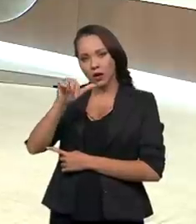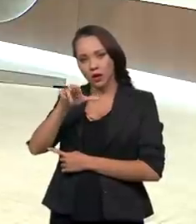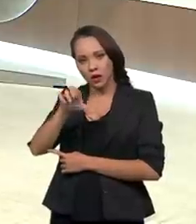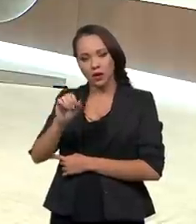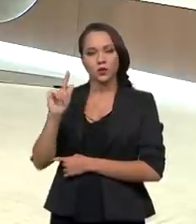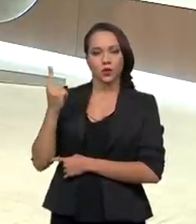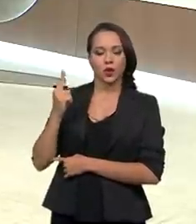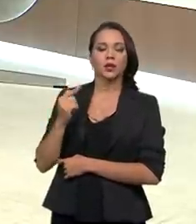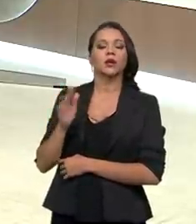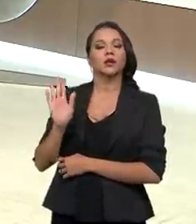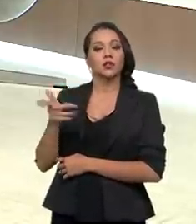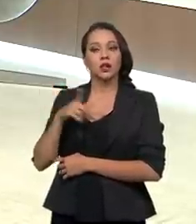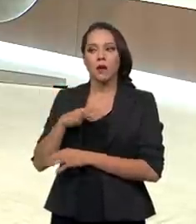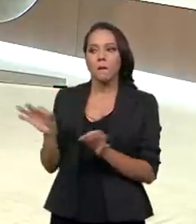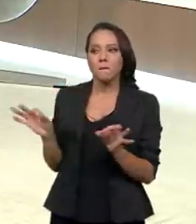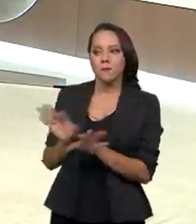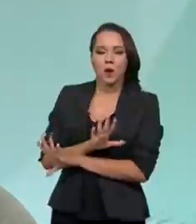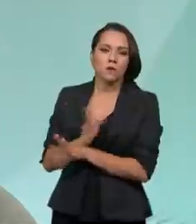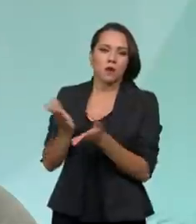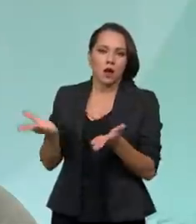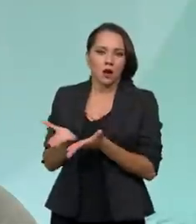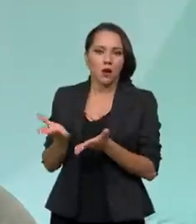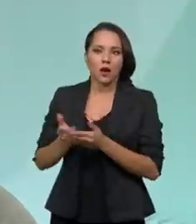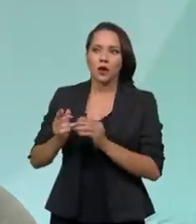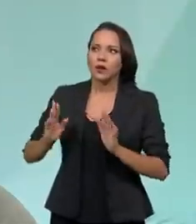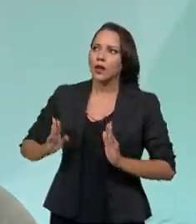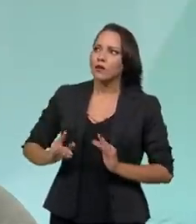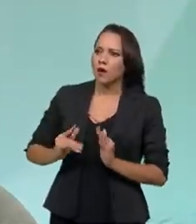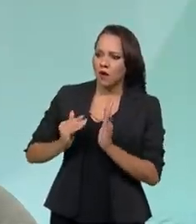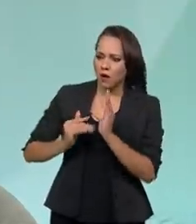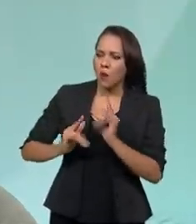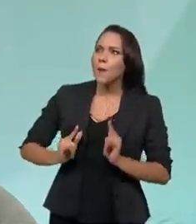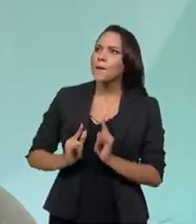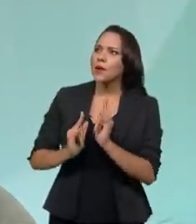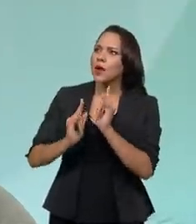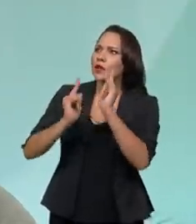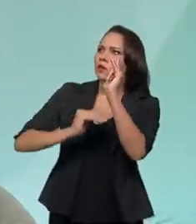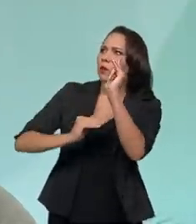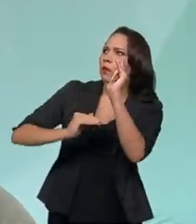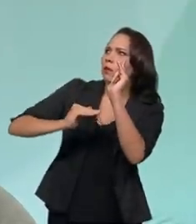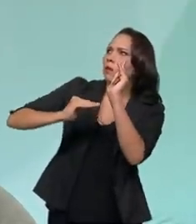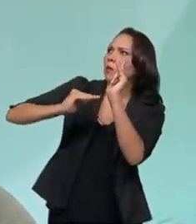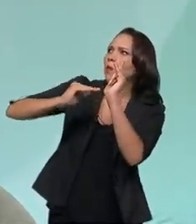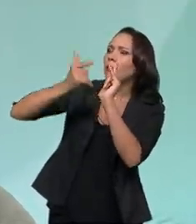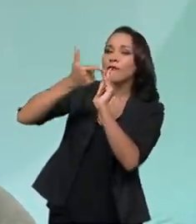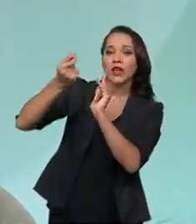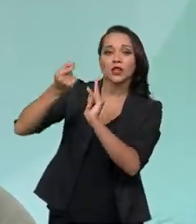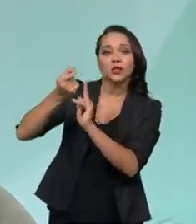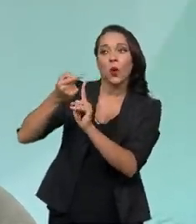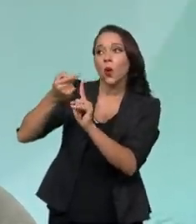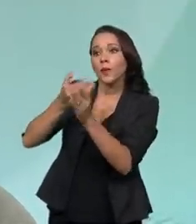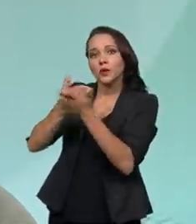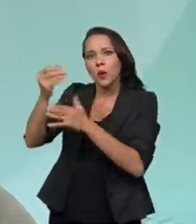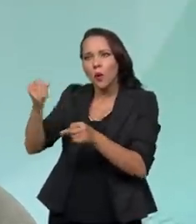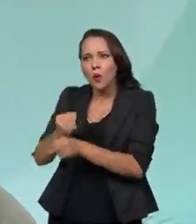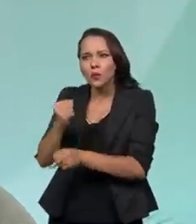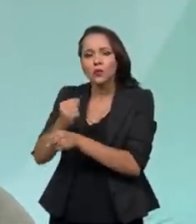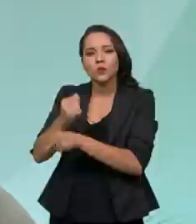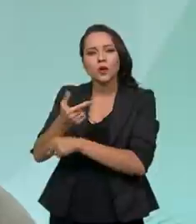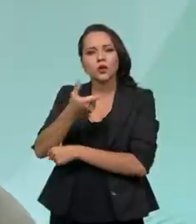nós tivemos, ficou pronto agora, uma torre de 20 andares que começou lá no início dos anos 2000 e